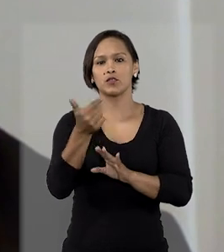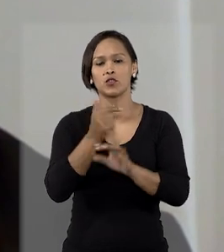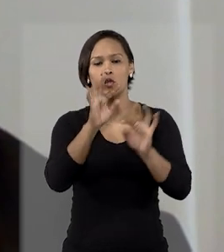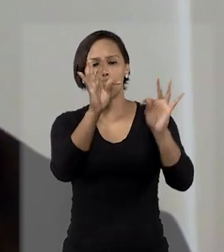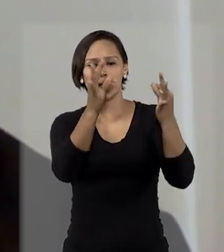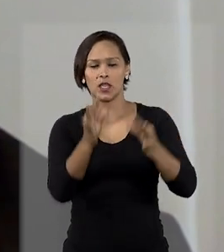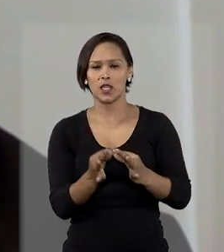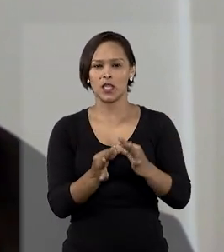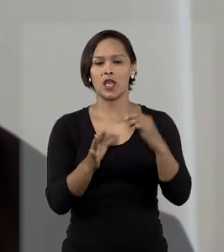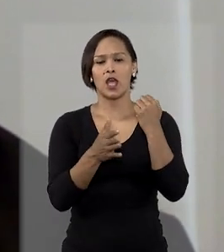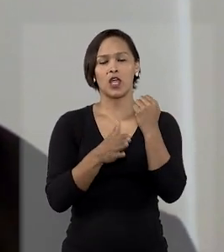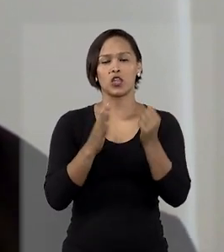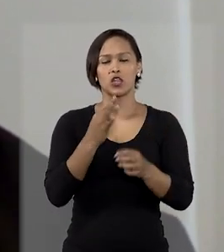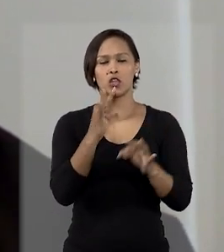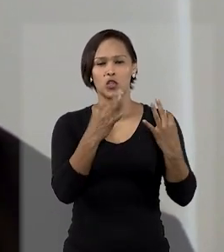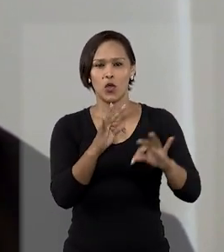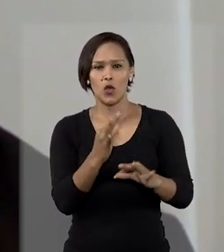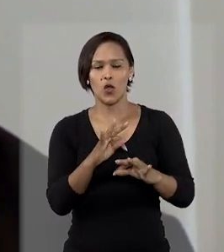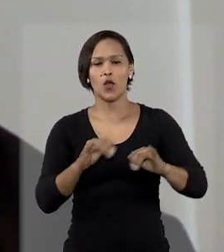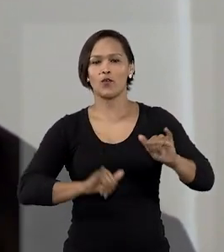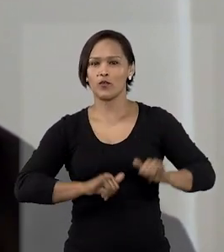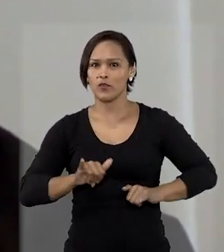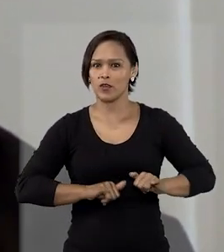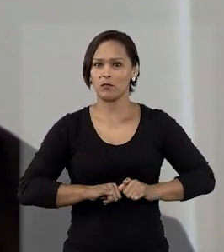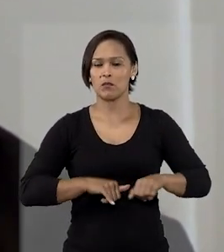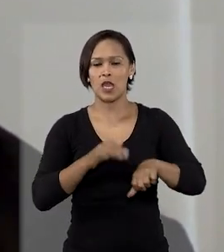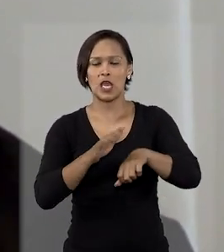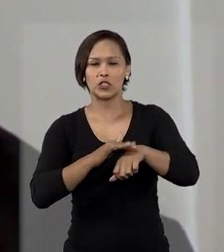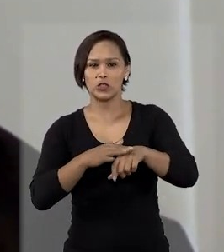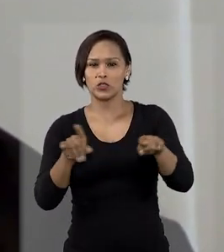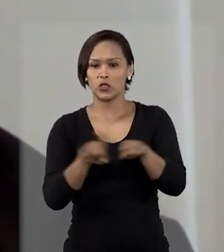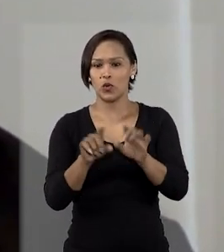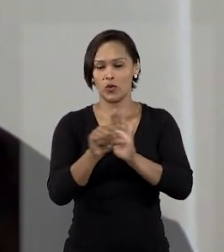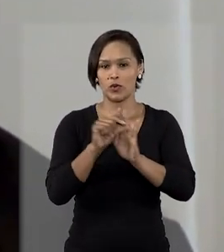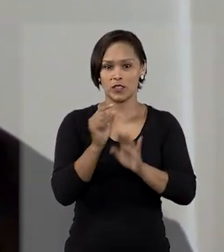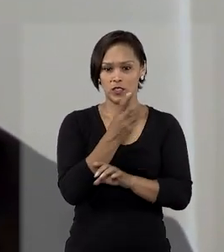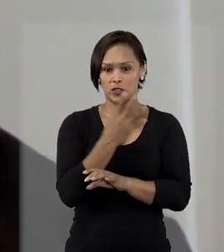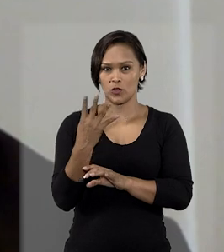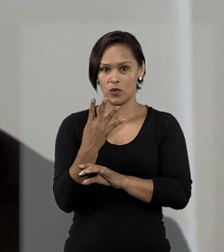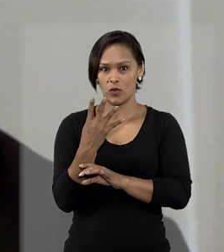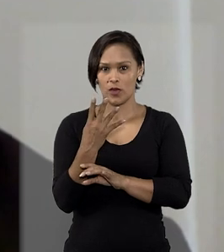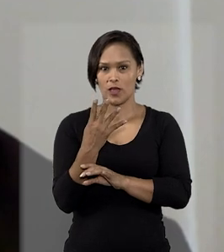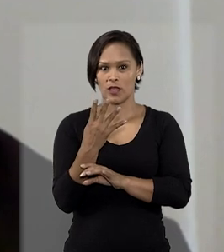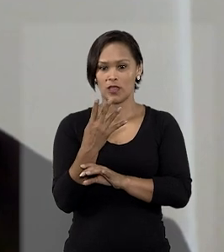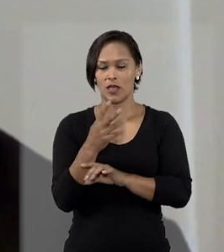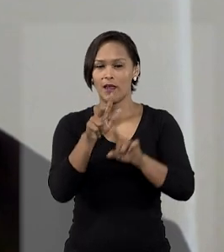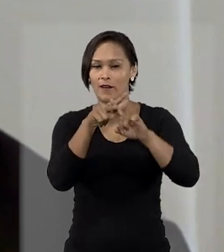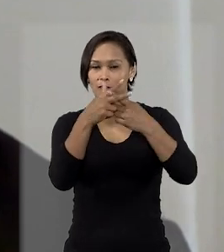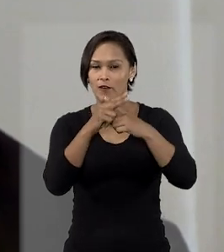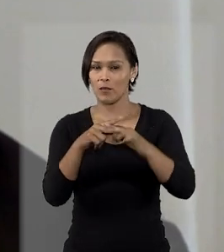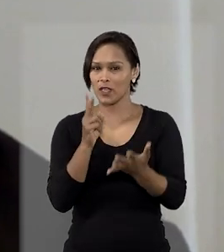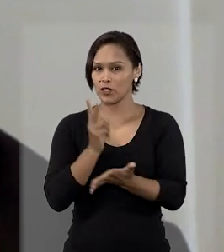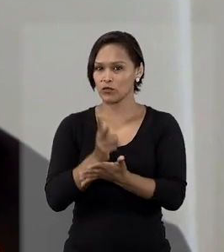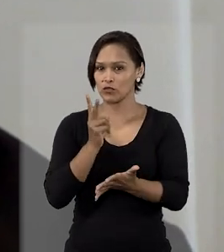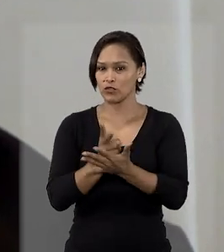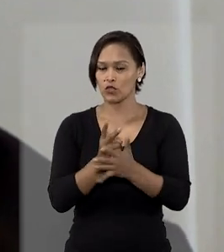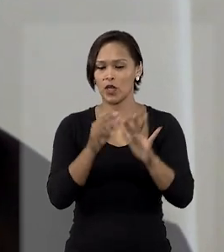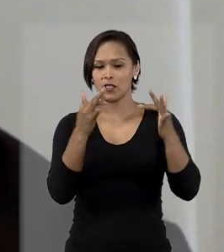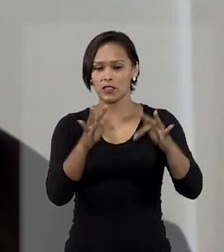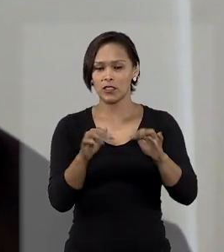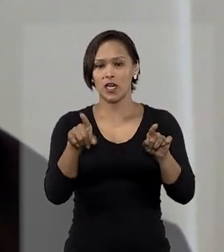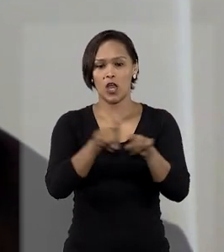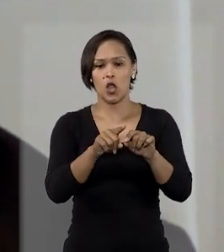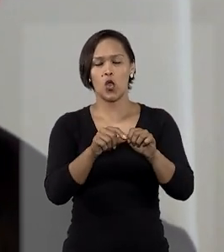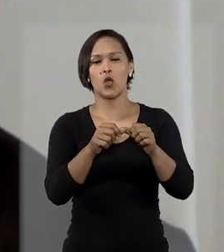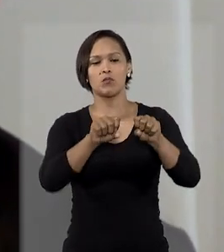corporais gravíssimas, trata especificamente no inciso 4 a chamada deformidade permanente. Ou seja, quando, através de uma lesão